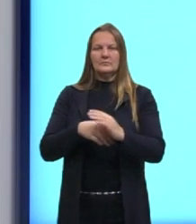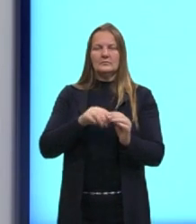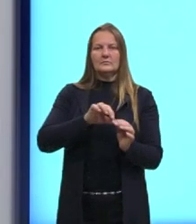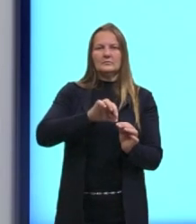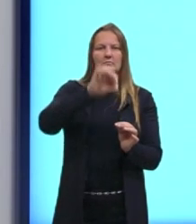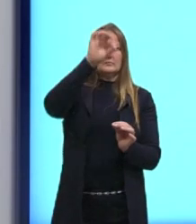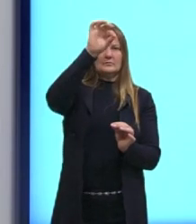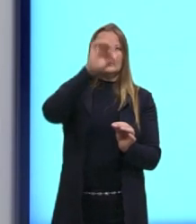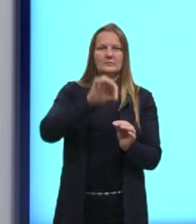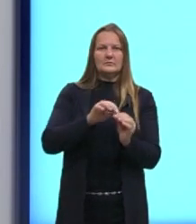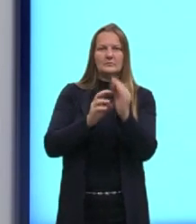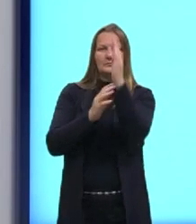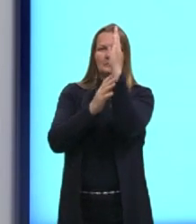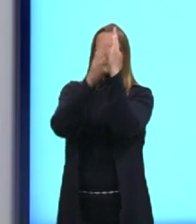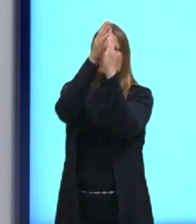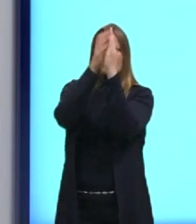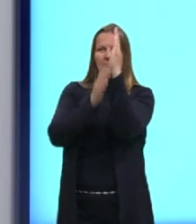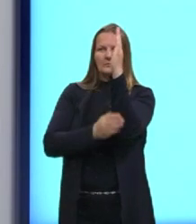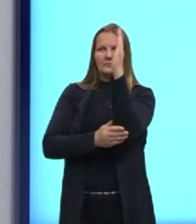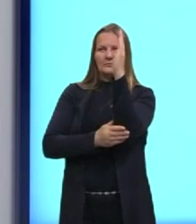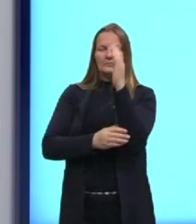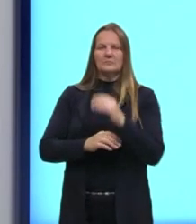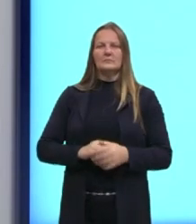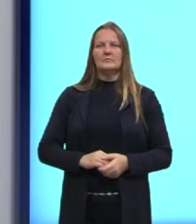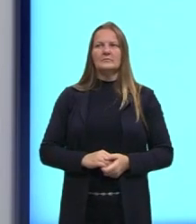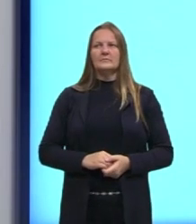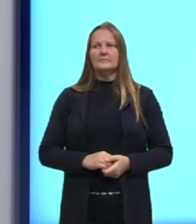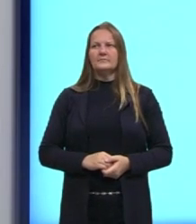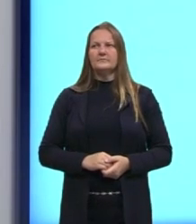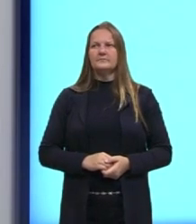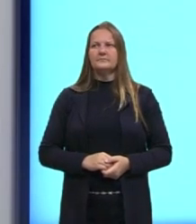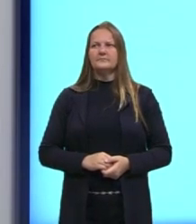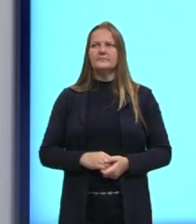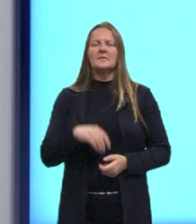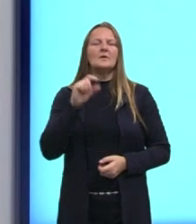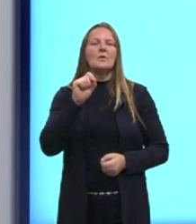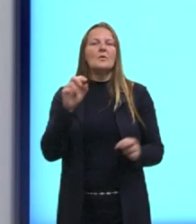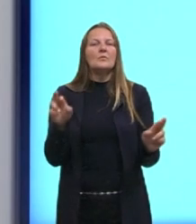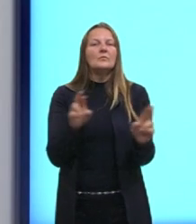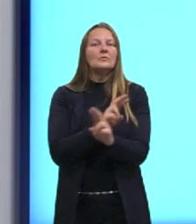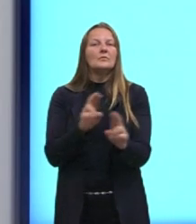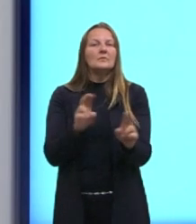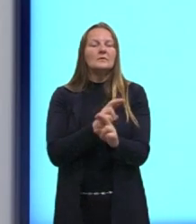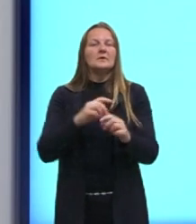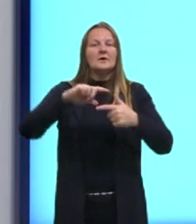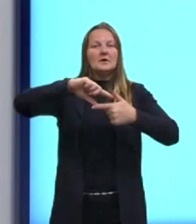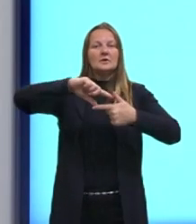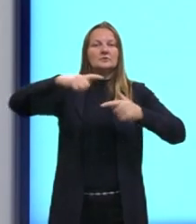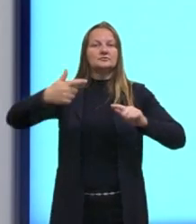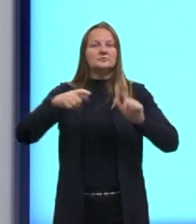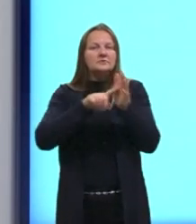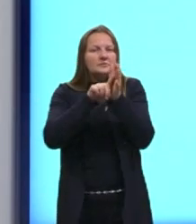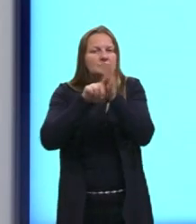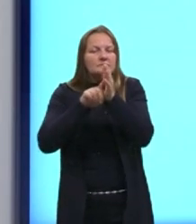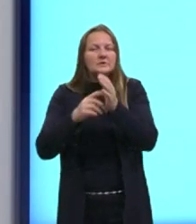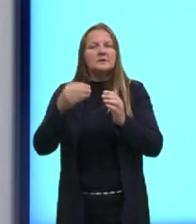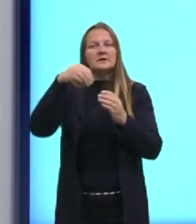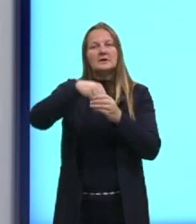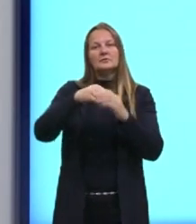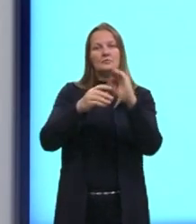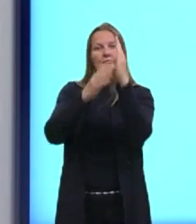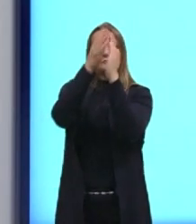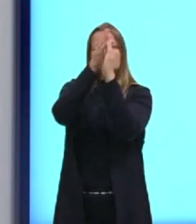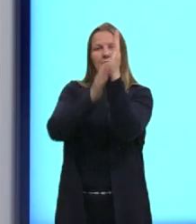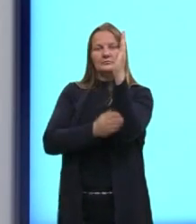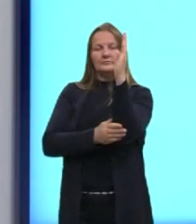perpendiculares. Agora, qual é a relação, né? No estudo da geometria analítica. Nós podemos